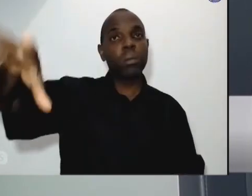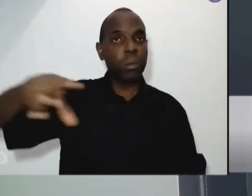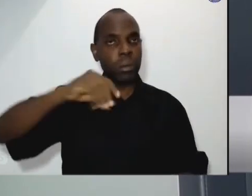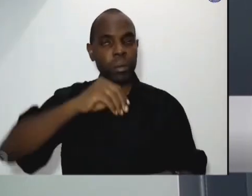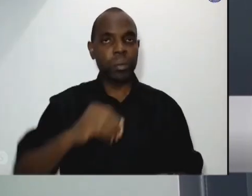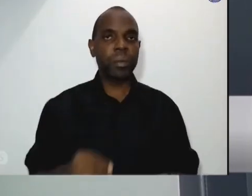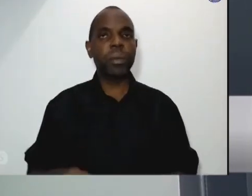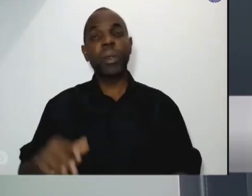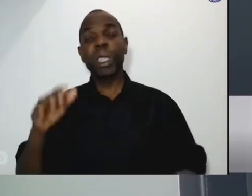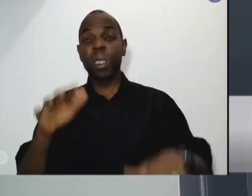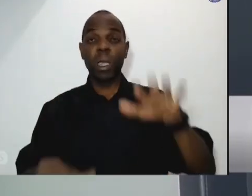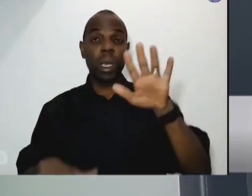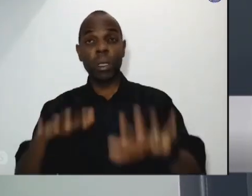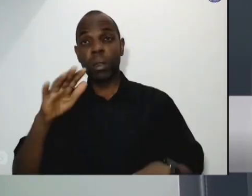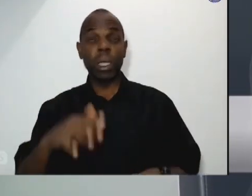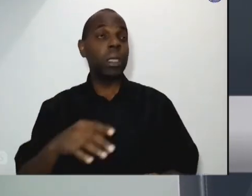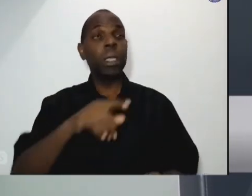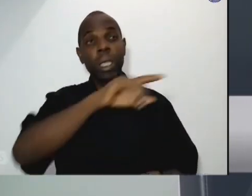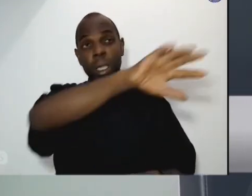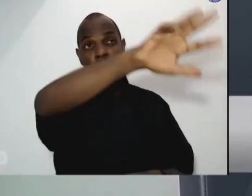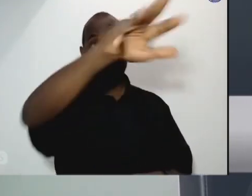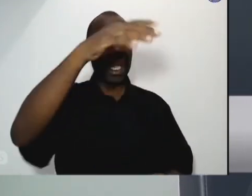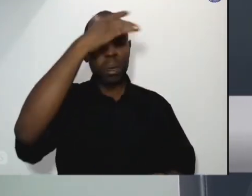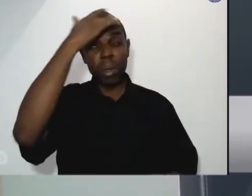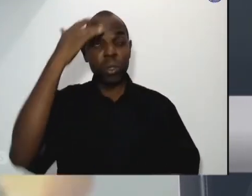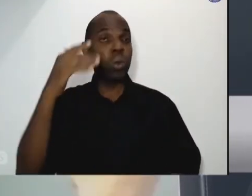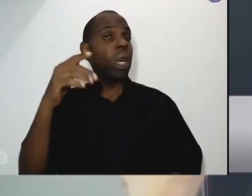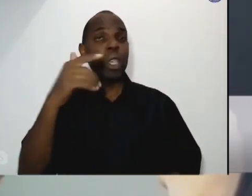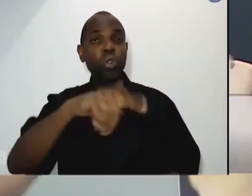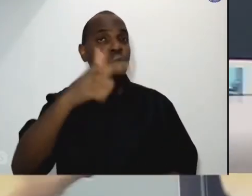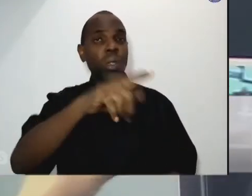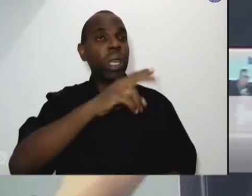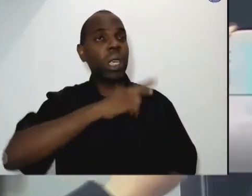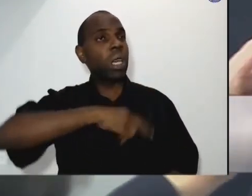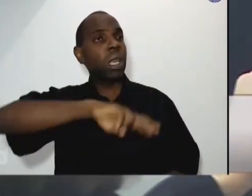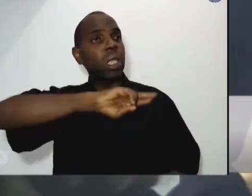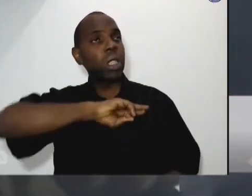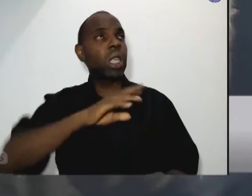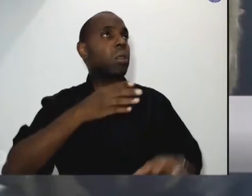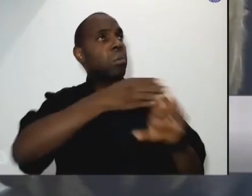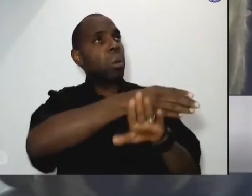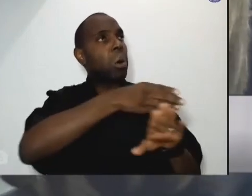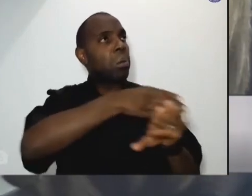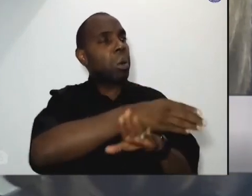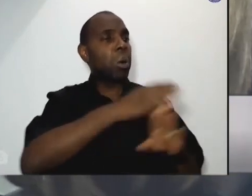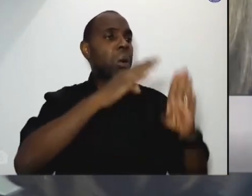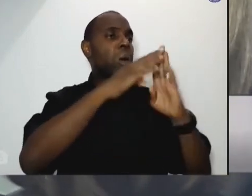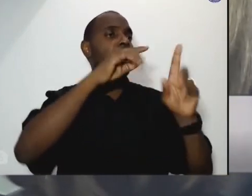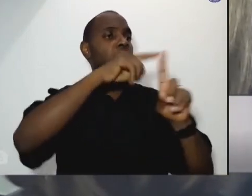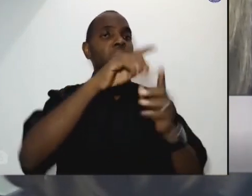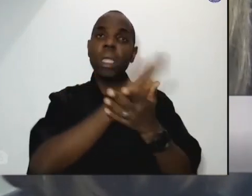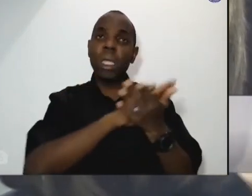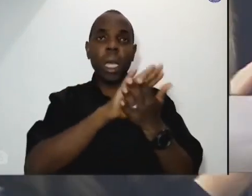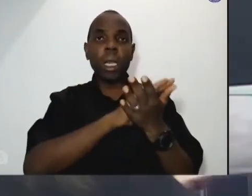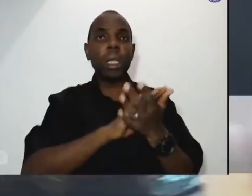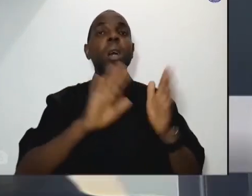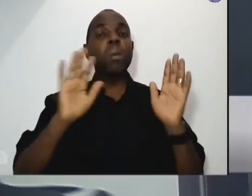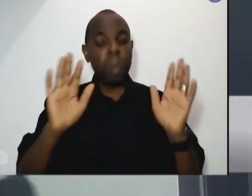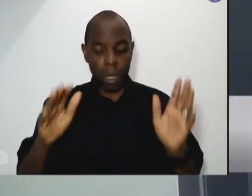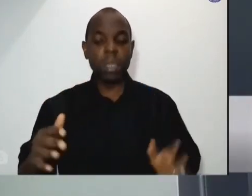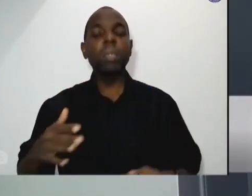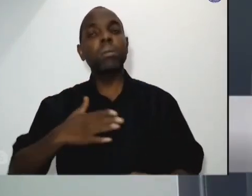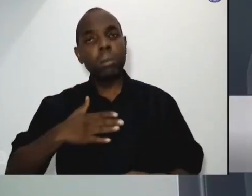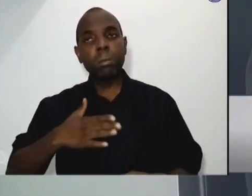tem ligação a uma igreja mas tem no coração esse amor ao próximo muito, muito, muito profundo então queremos